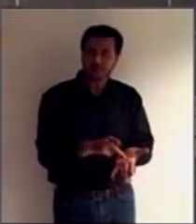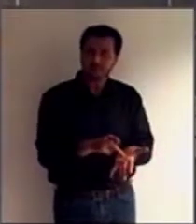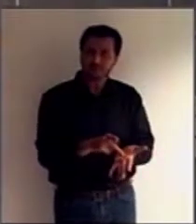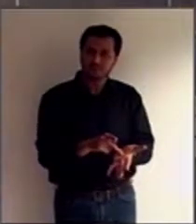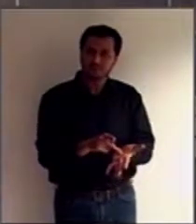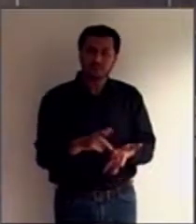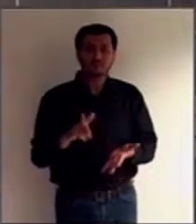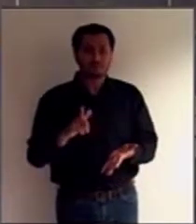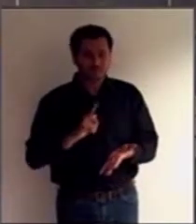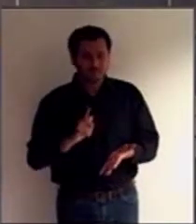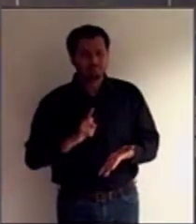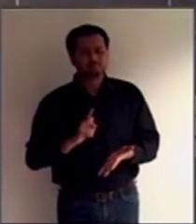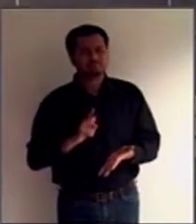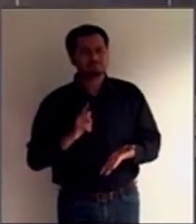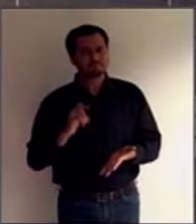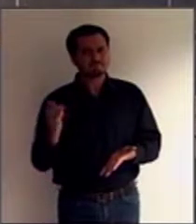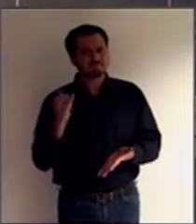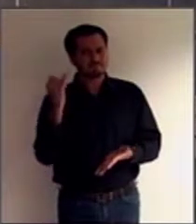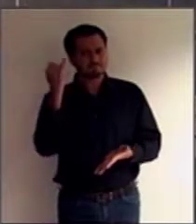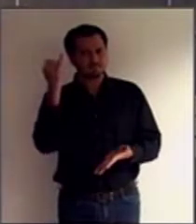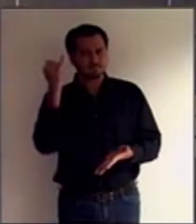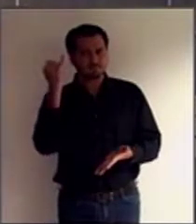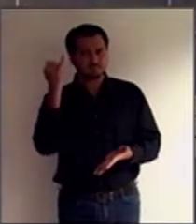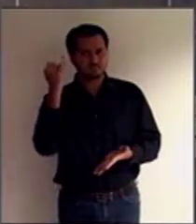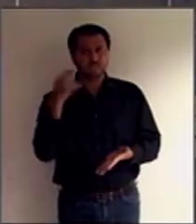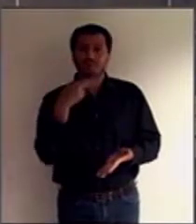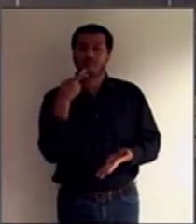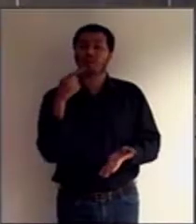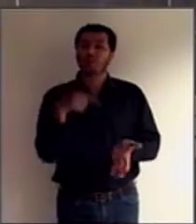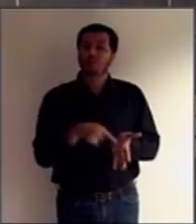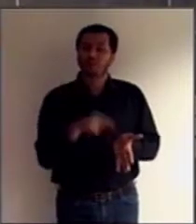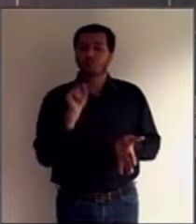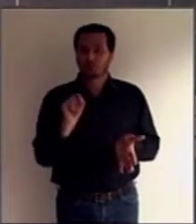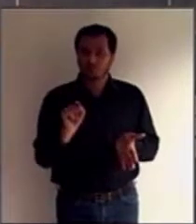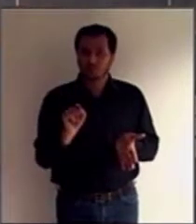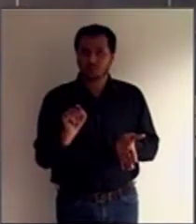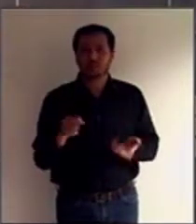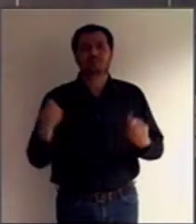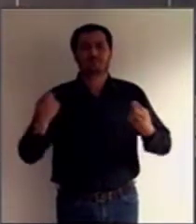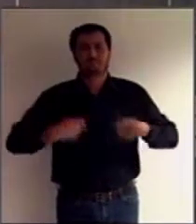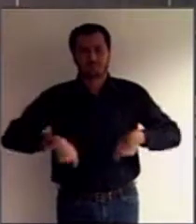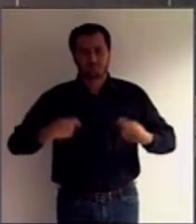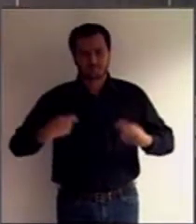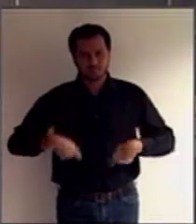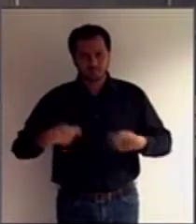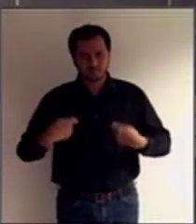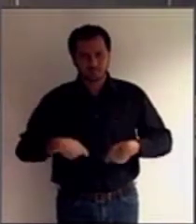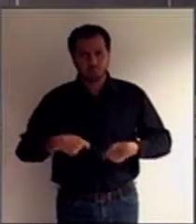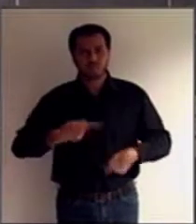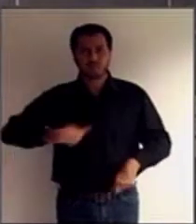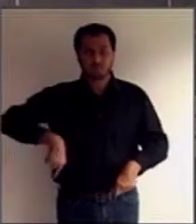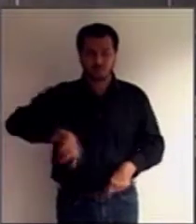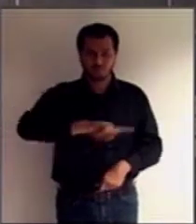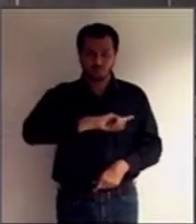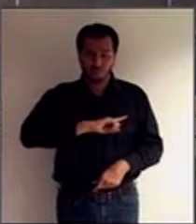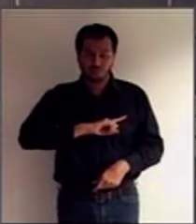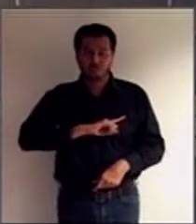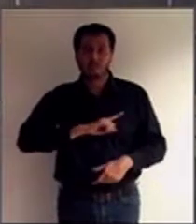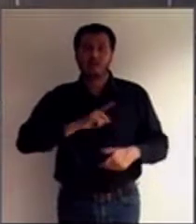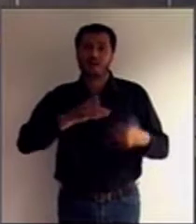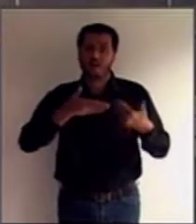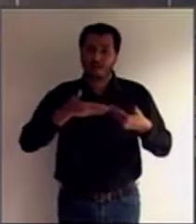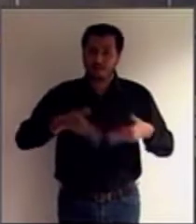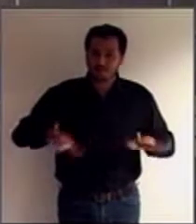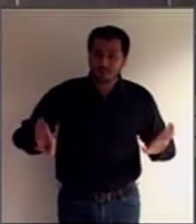forma muito própria, diz da necessidade de viabilizarmos o acesso